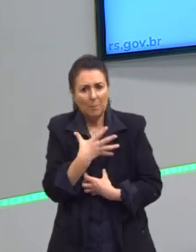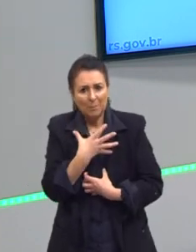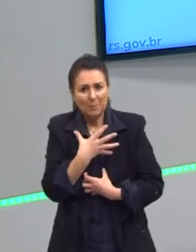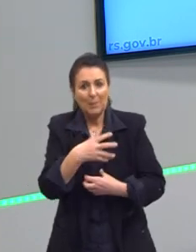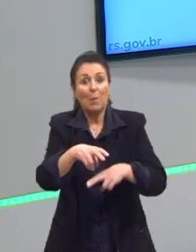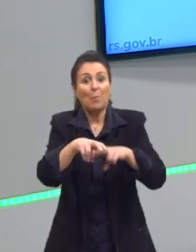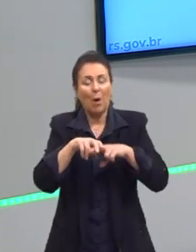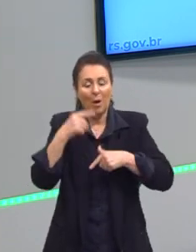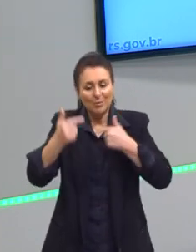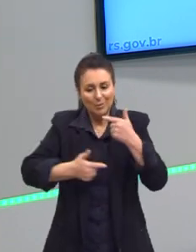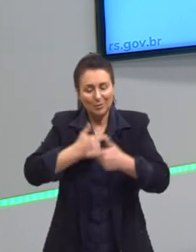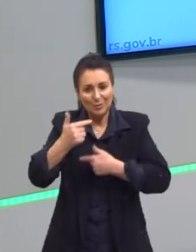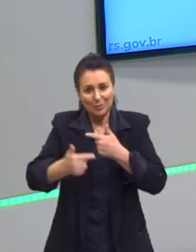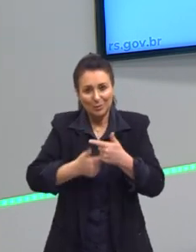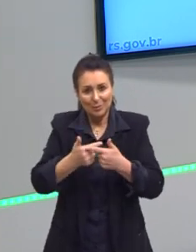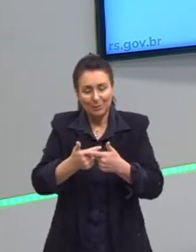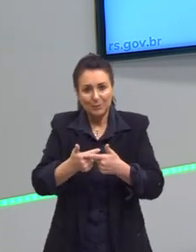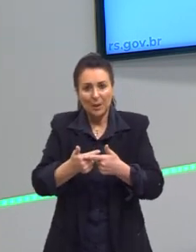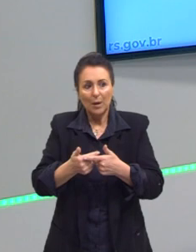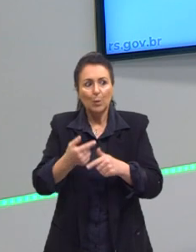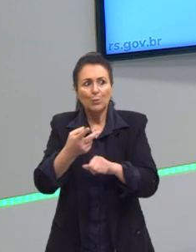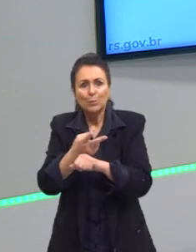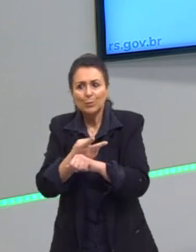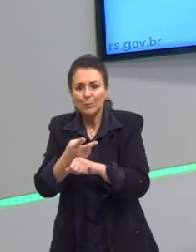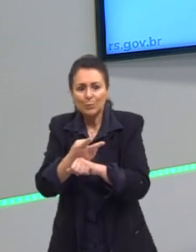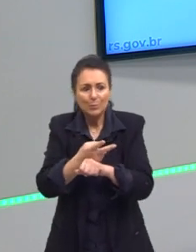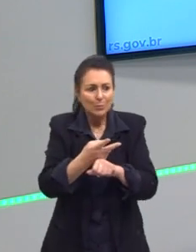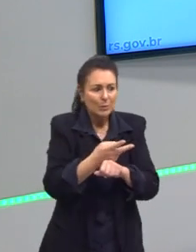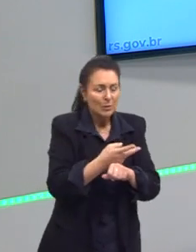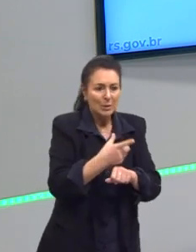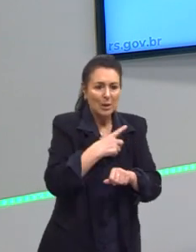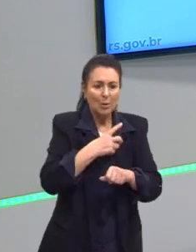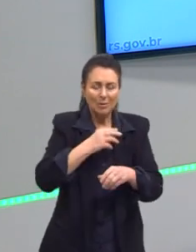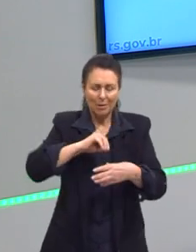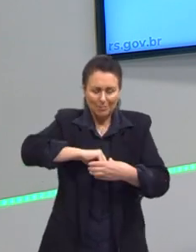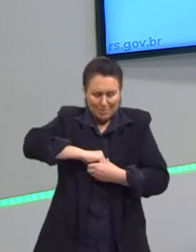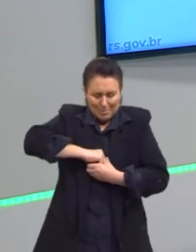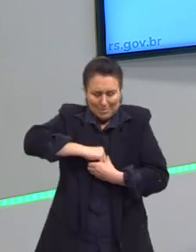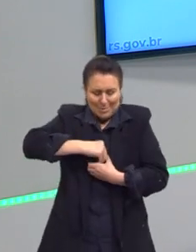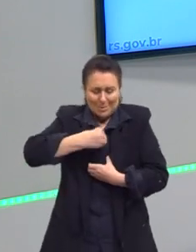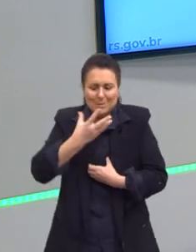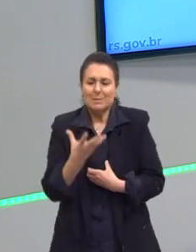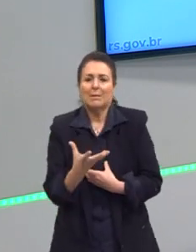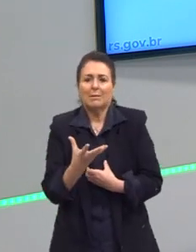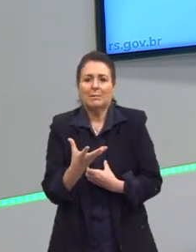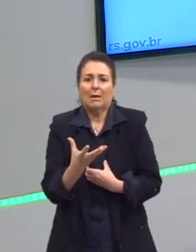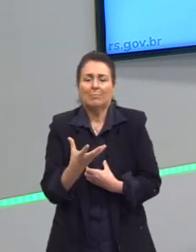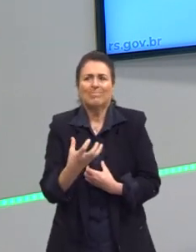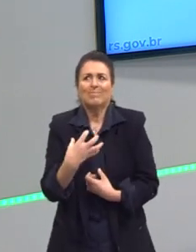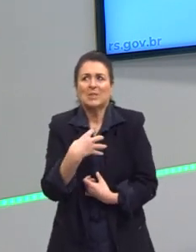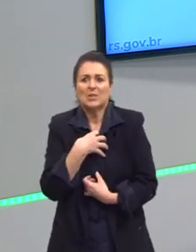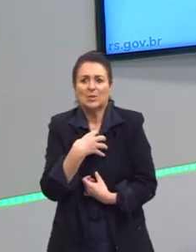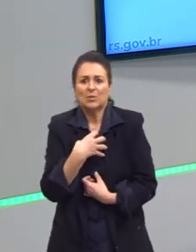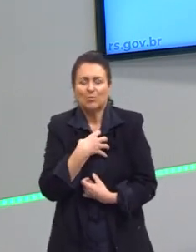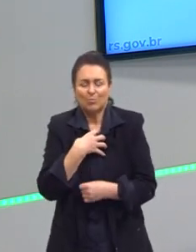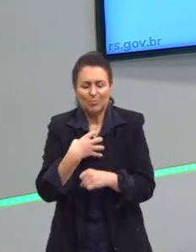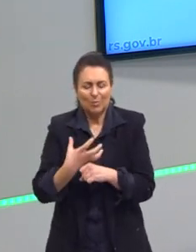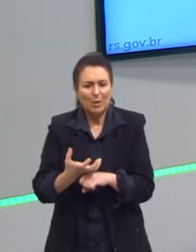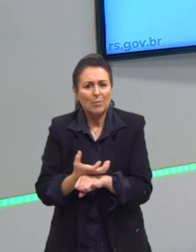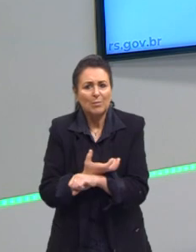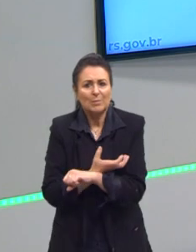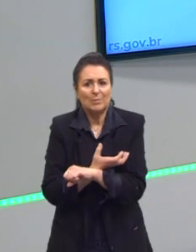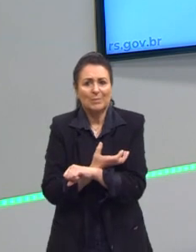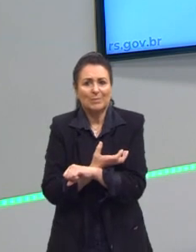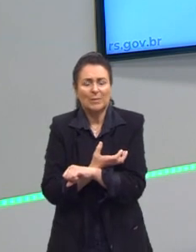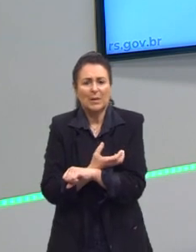buscarmos algo que seja próximo à nossa essência. Aquilo que nos diz alguma coisa. Porque você já pensou,